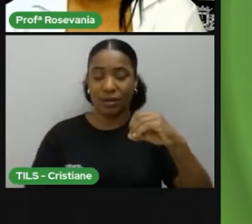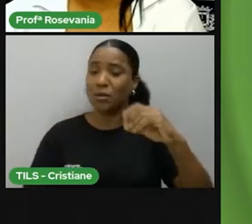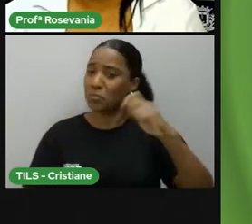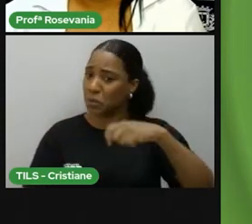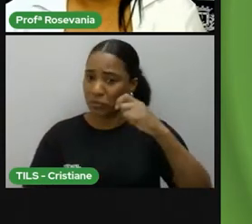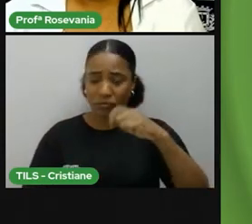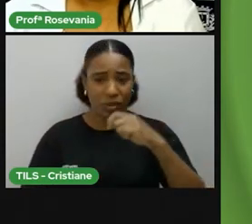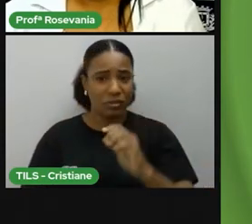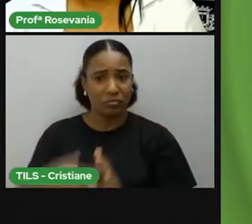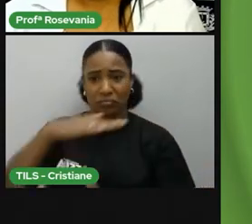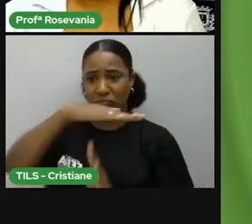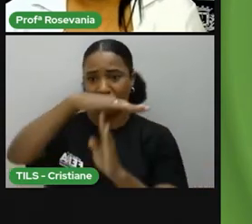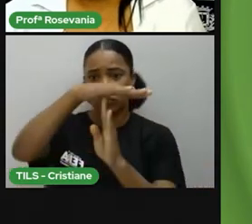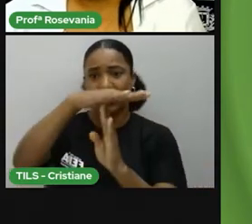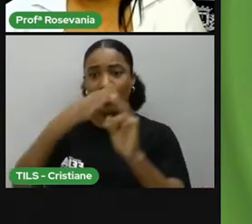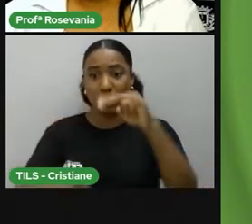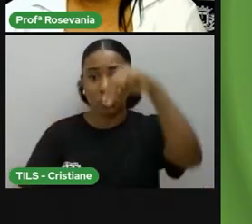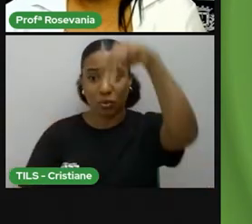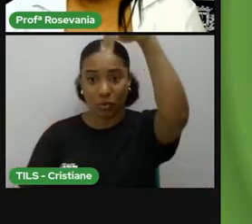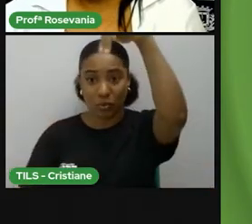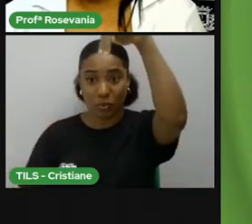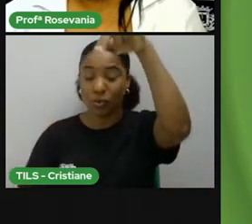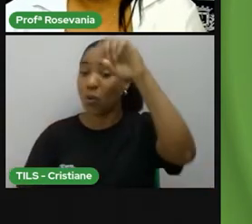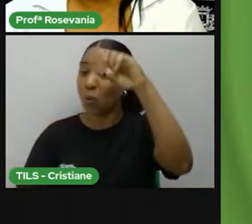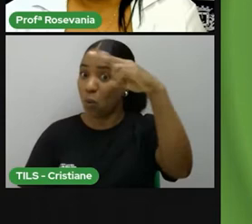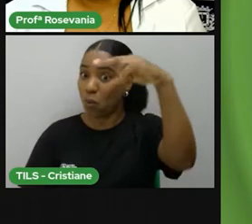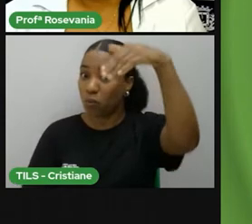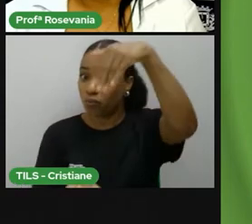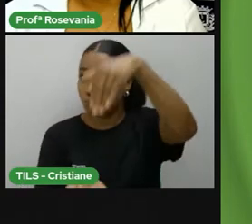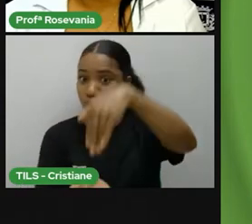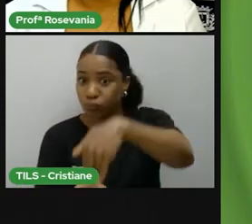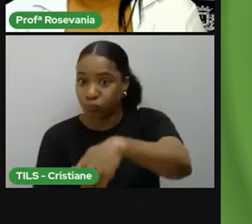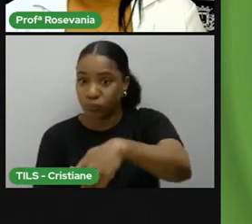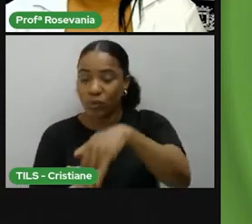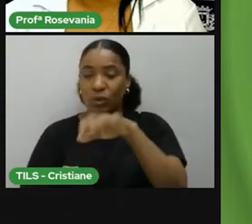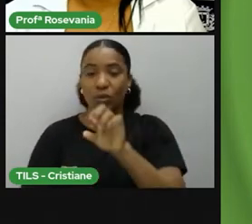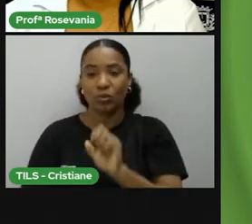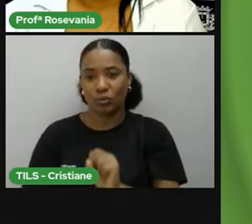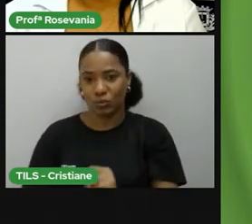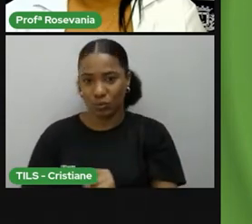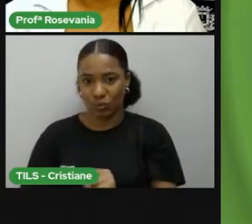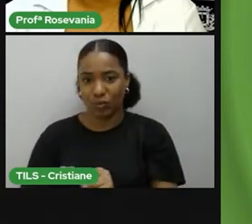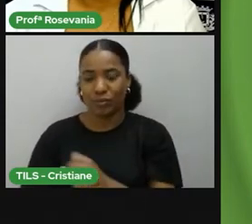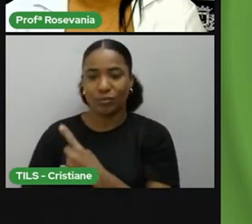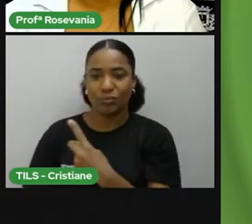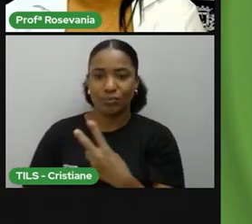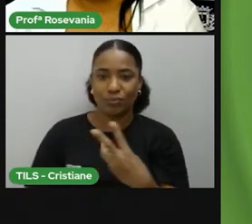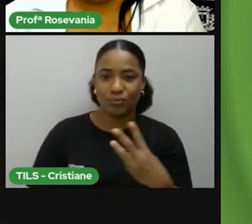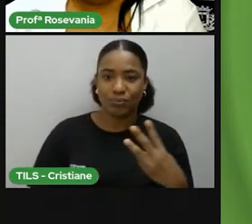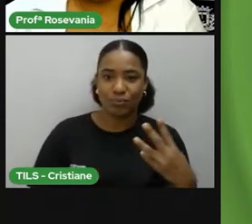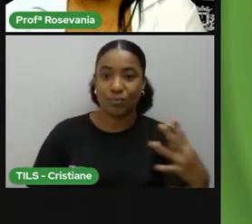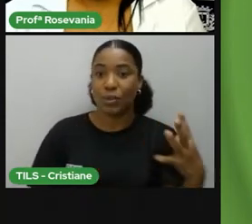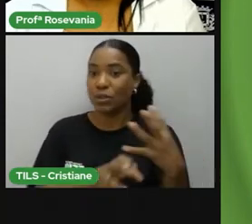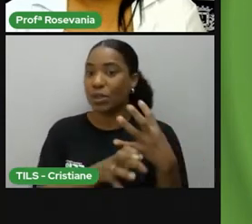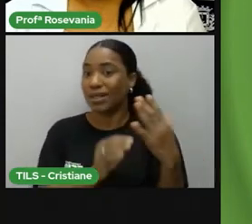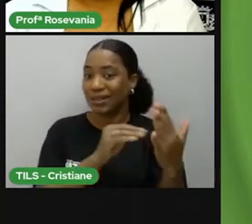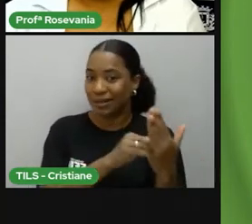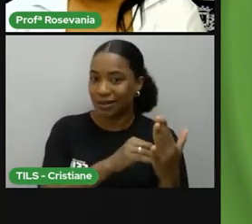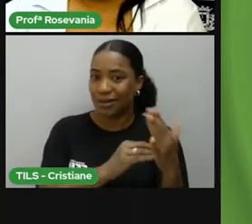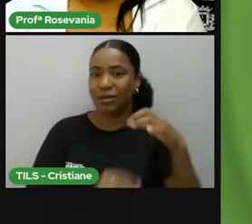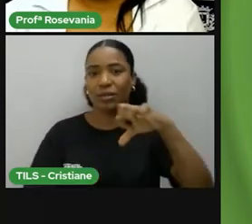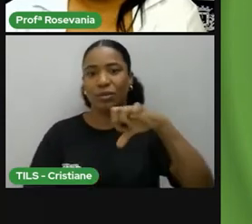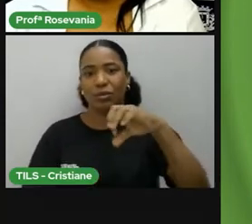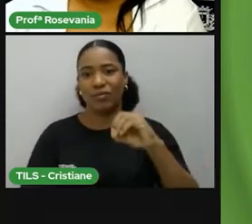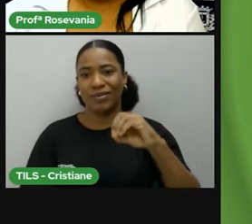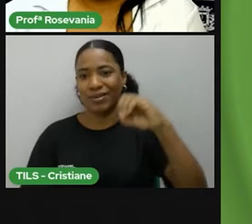para o polo sul. Aí eu tenho zero aqui, aí eu vou um, dois, três, quatro, cinco, seis, sete, oito, noventa. Aí eu